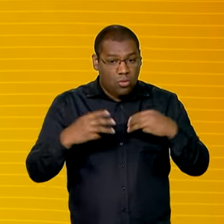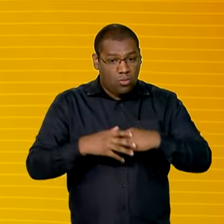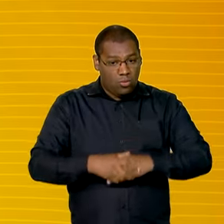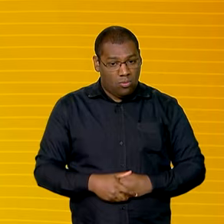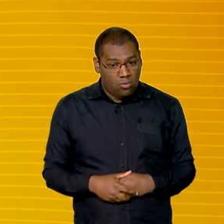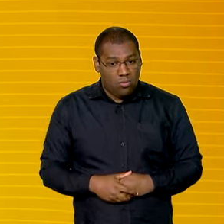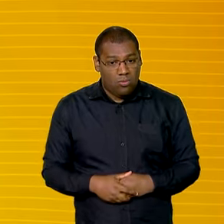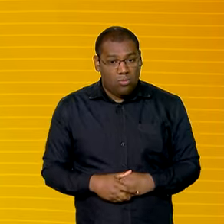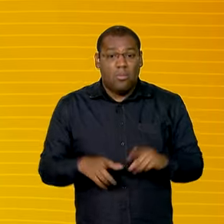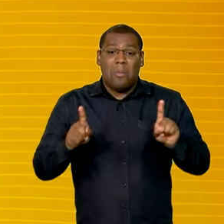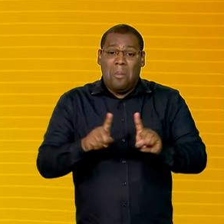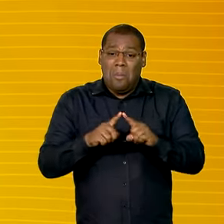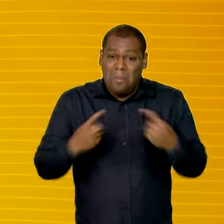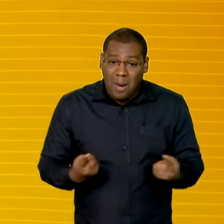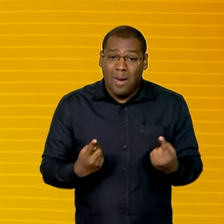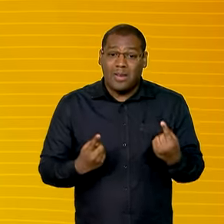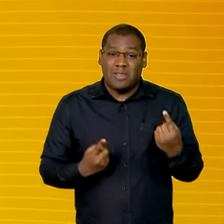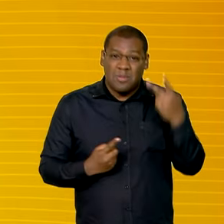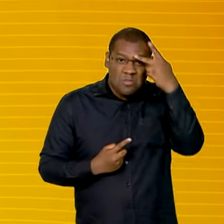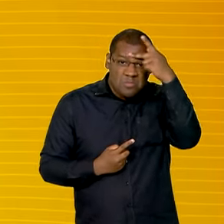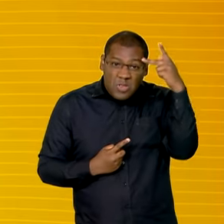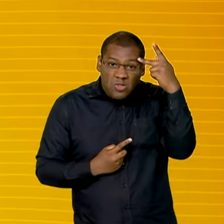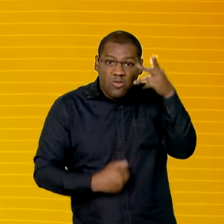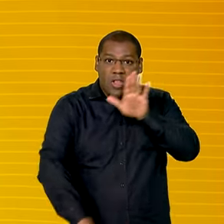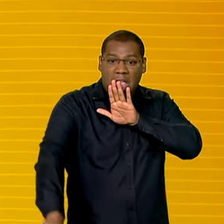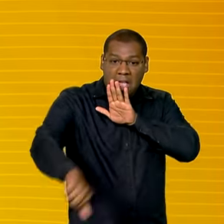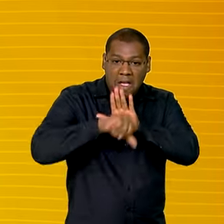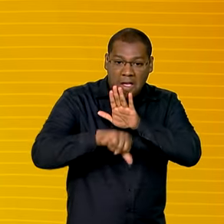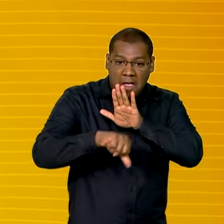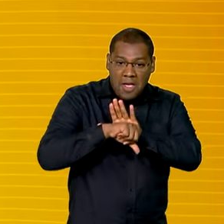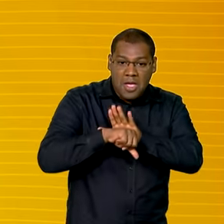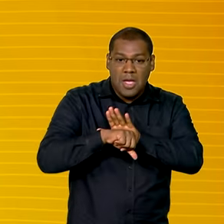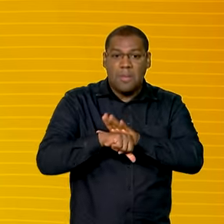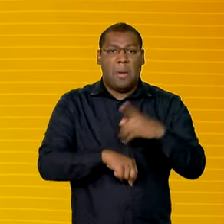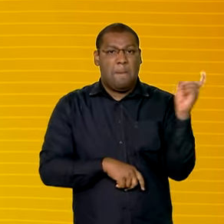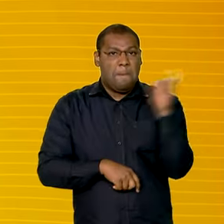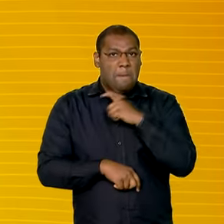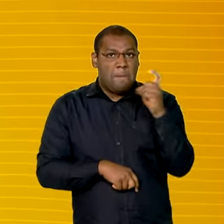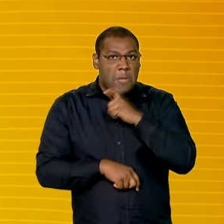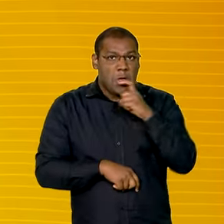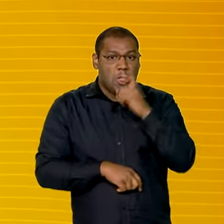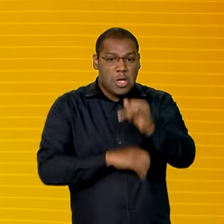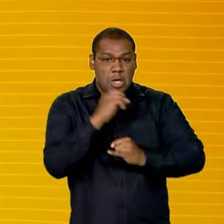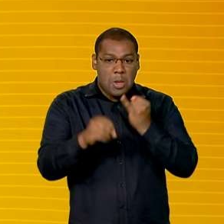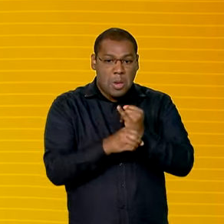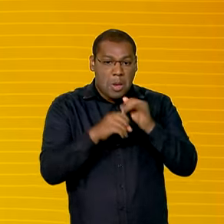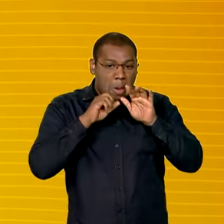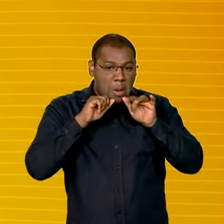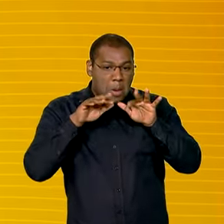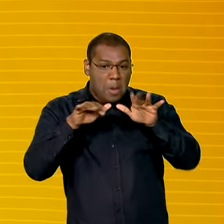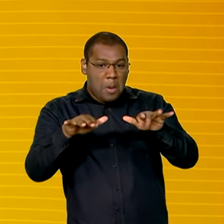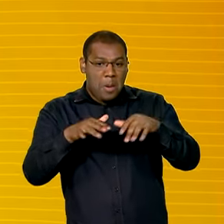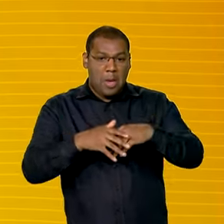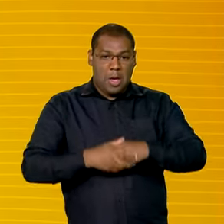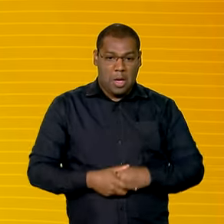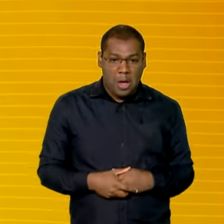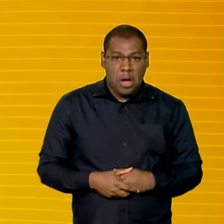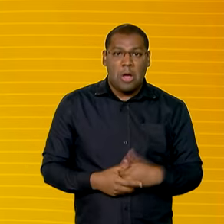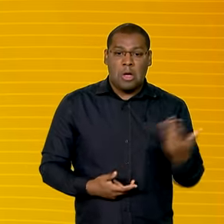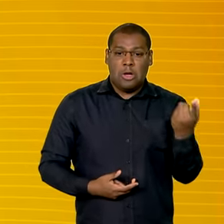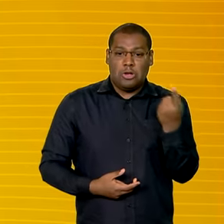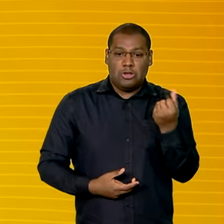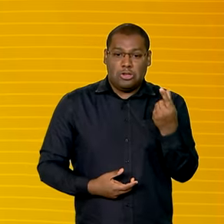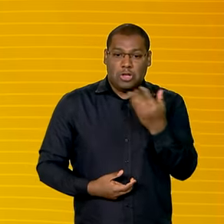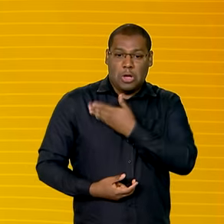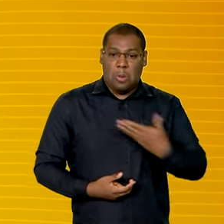as pessoas de forma criminosa dissimiram uma mentira que foi financiada com a Lei Rouanet com o dinheiro do governo